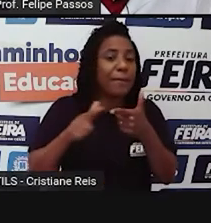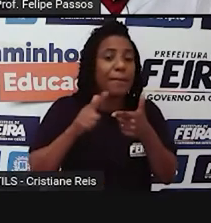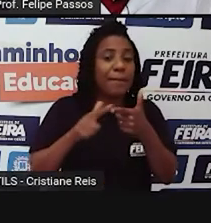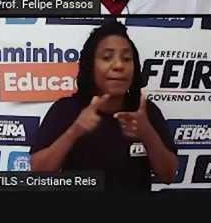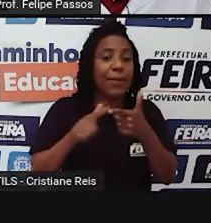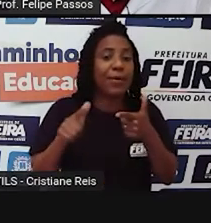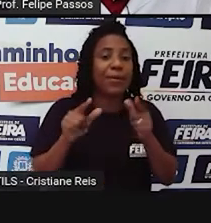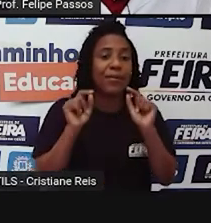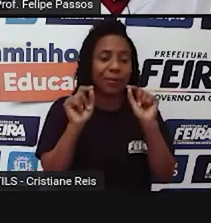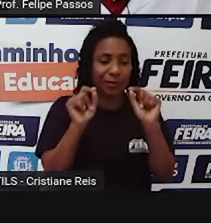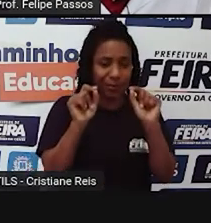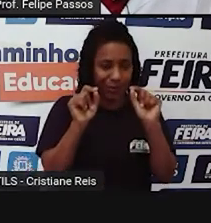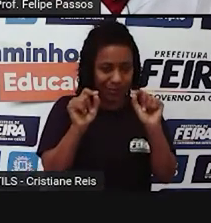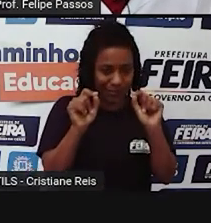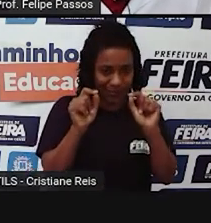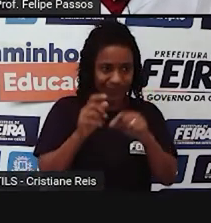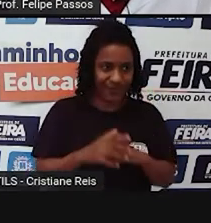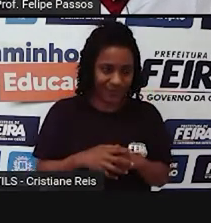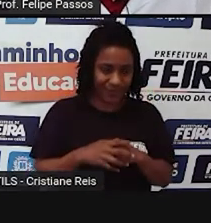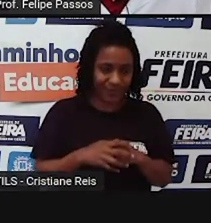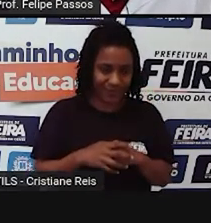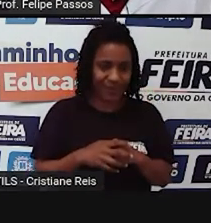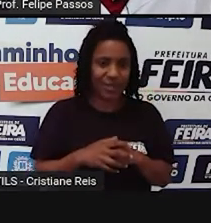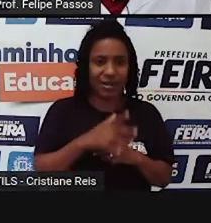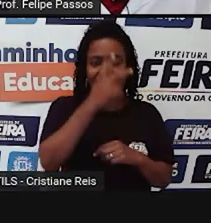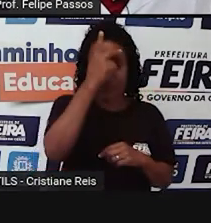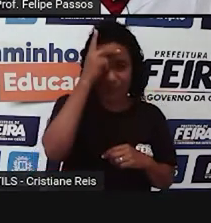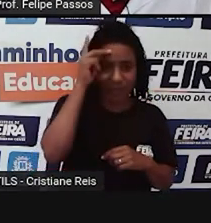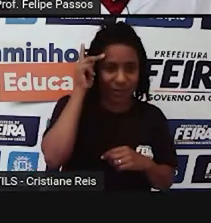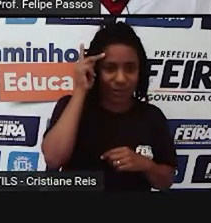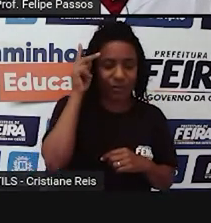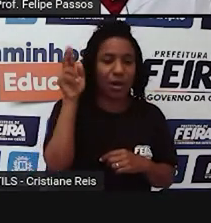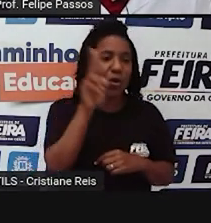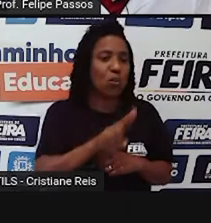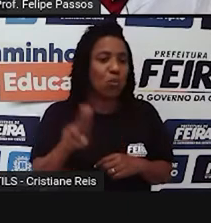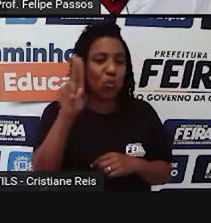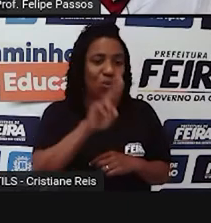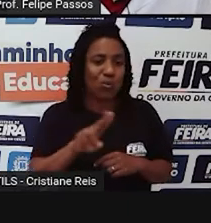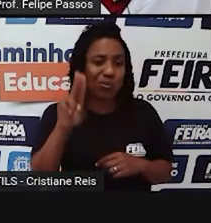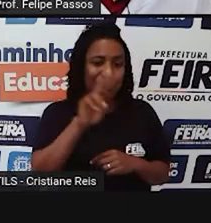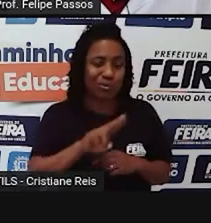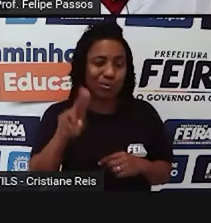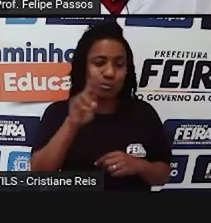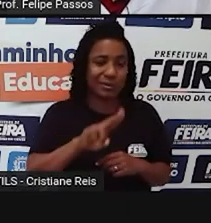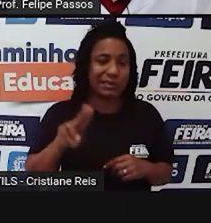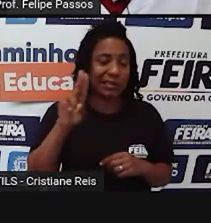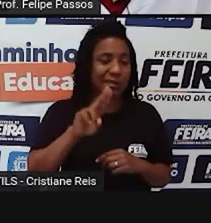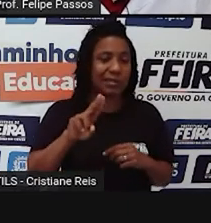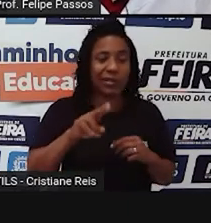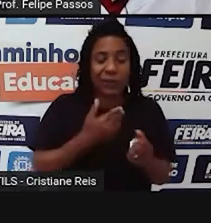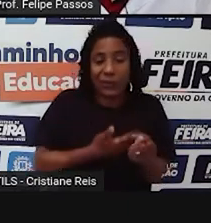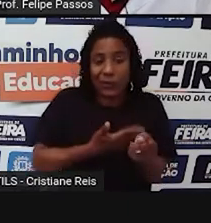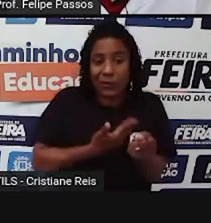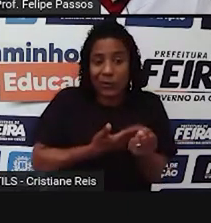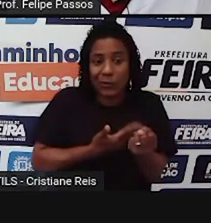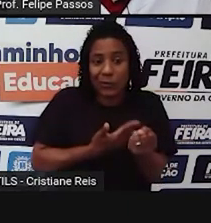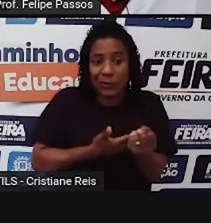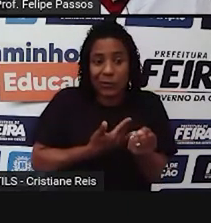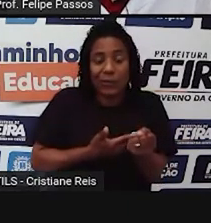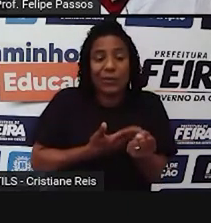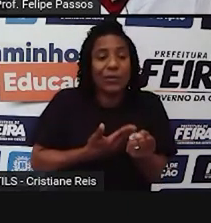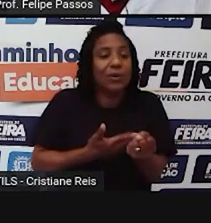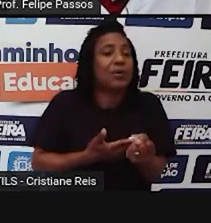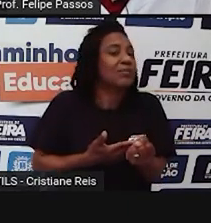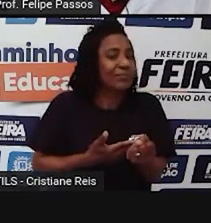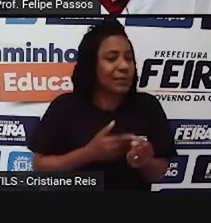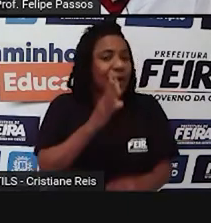desse uso exagerado das redes sociais, tecnologias, ferramentas digitais para